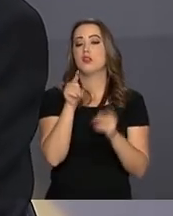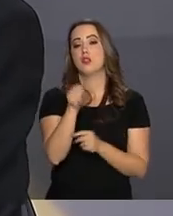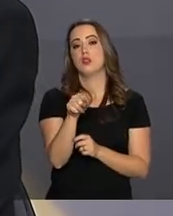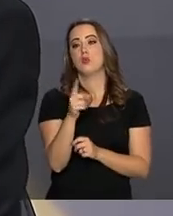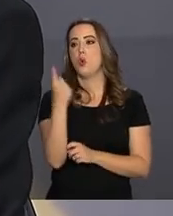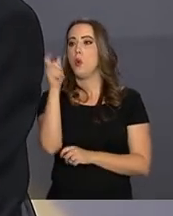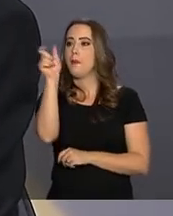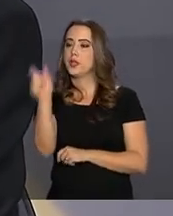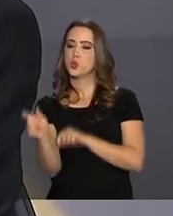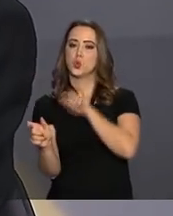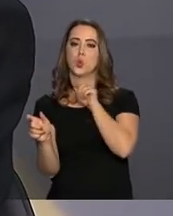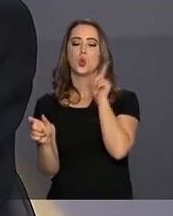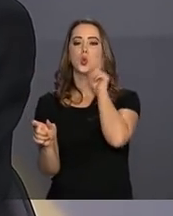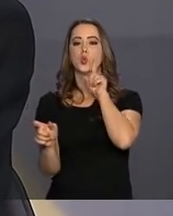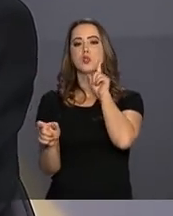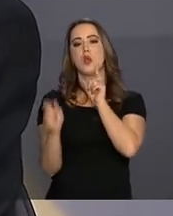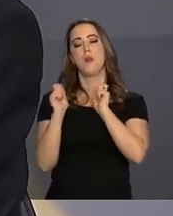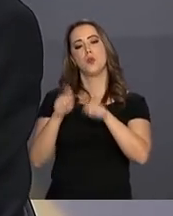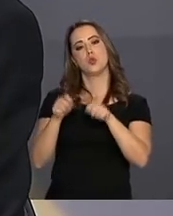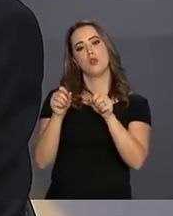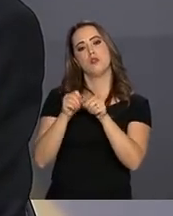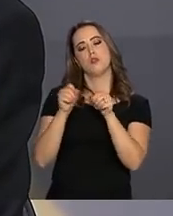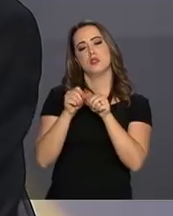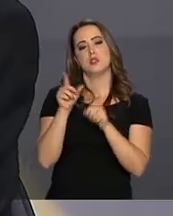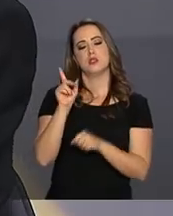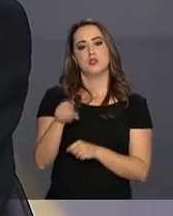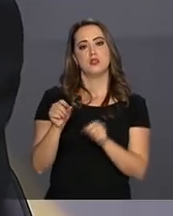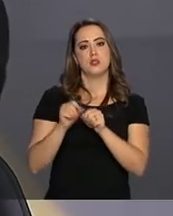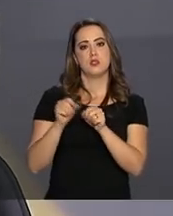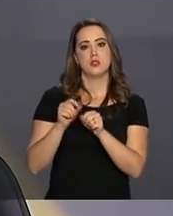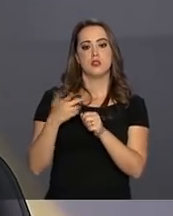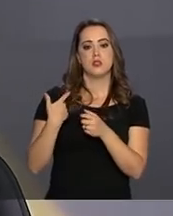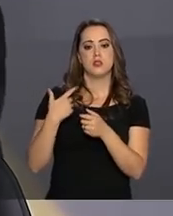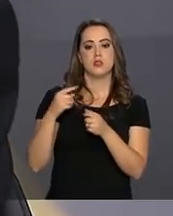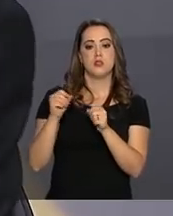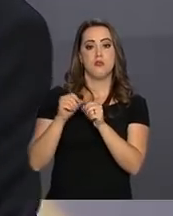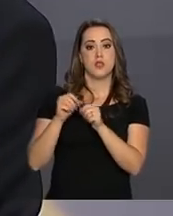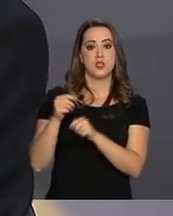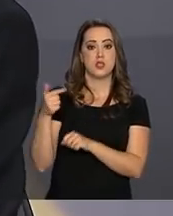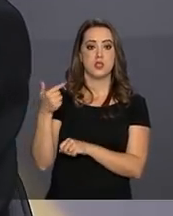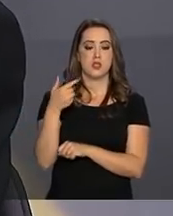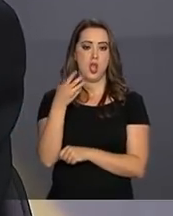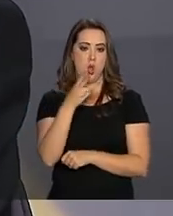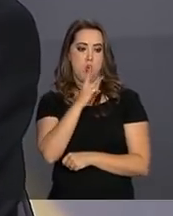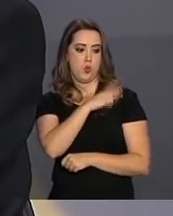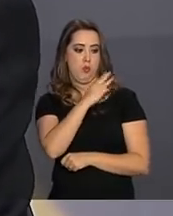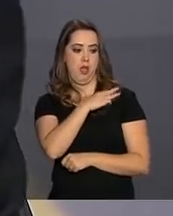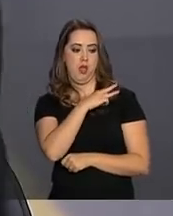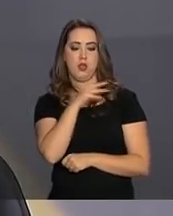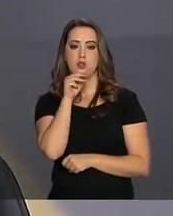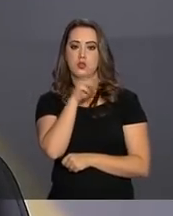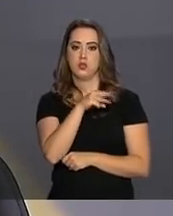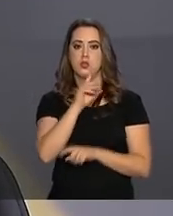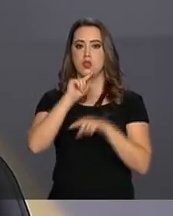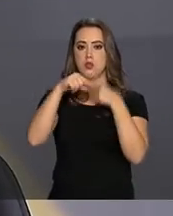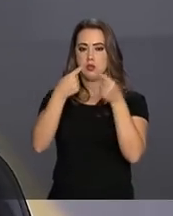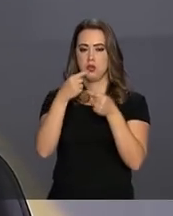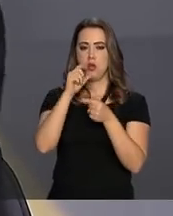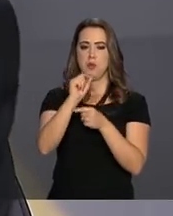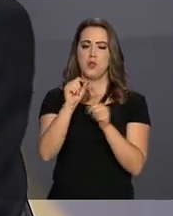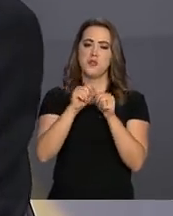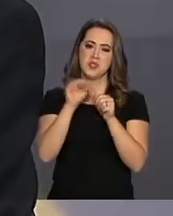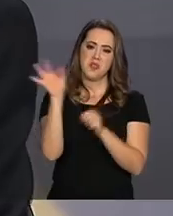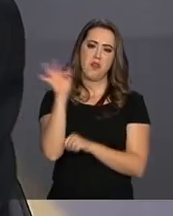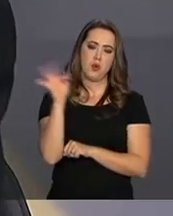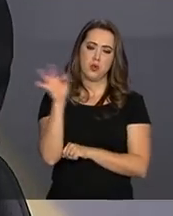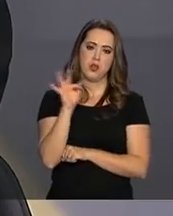um americano, ele podia fazer o seu high school, seu segundo grau, e fazer um college, eventualmente, que é